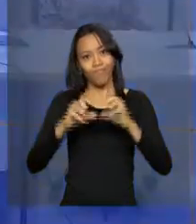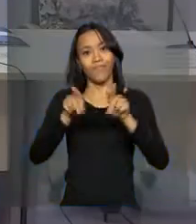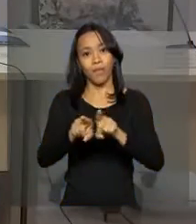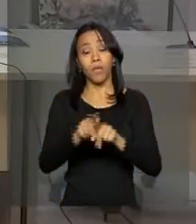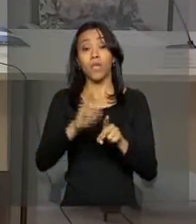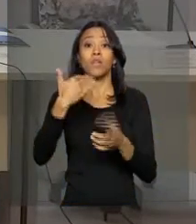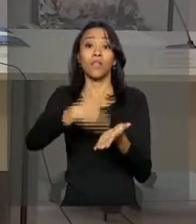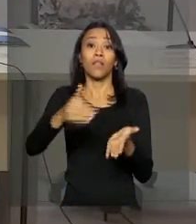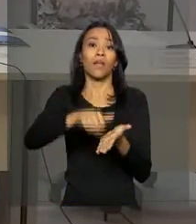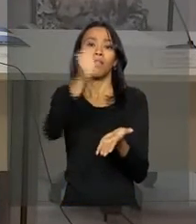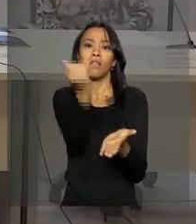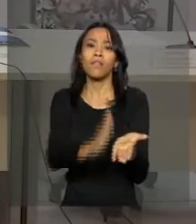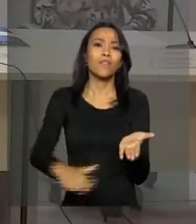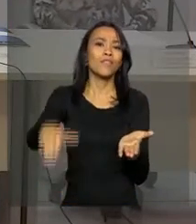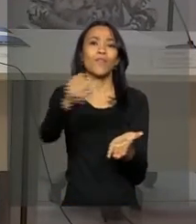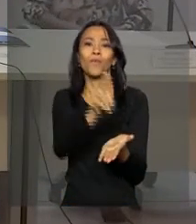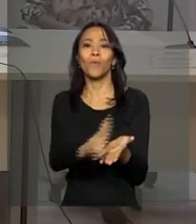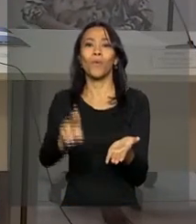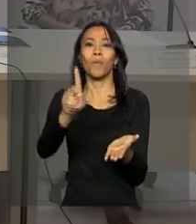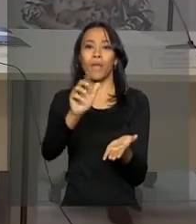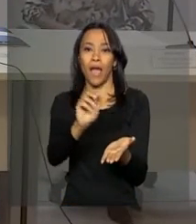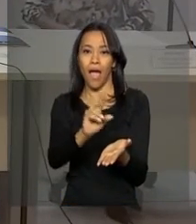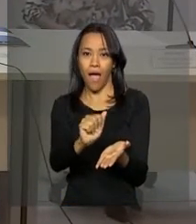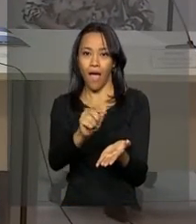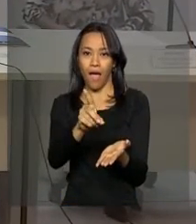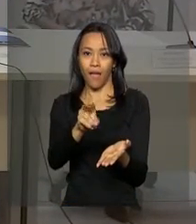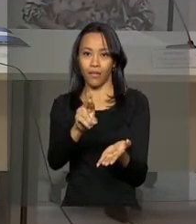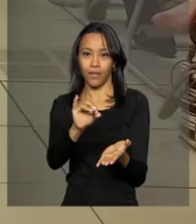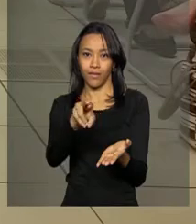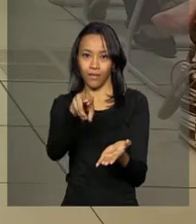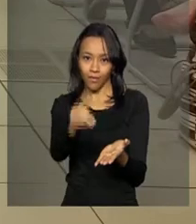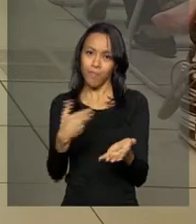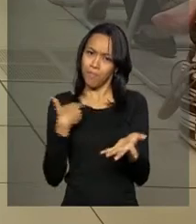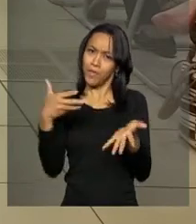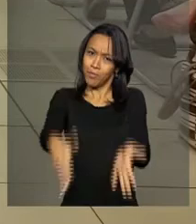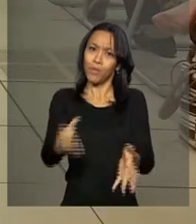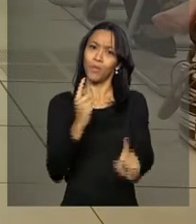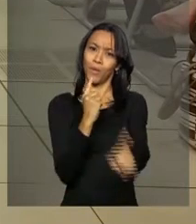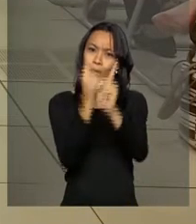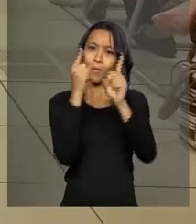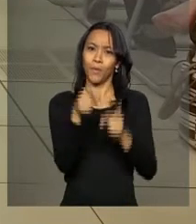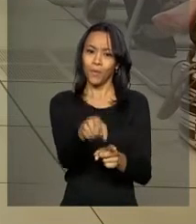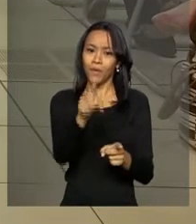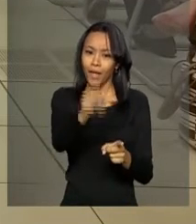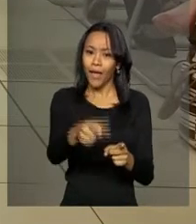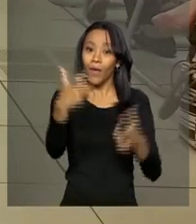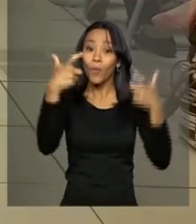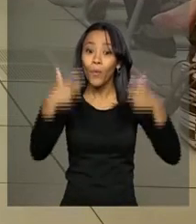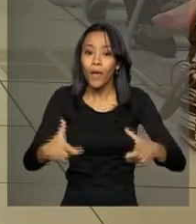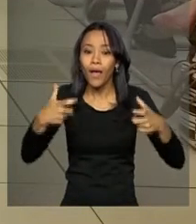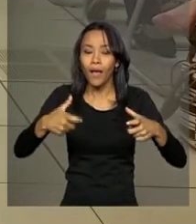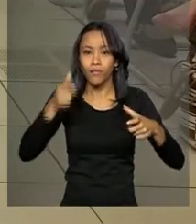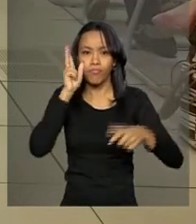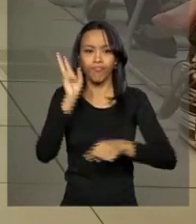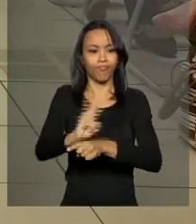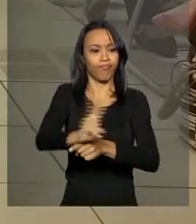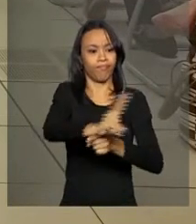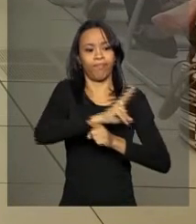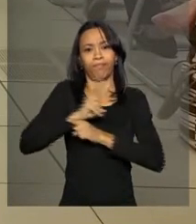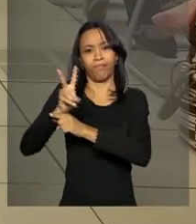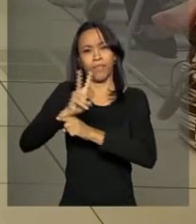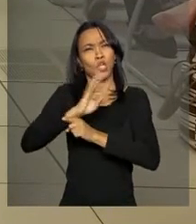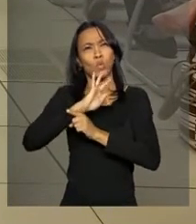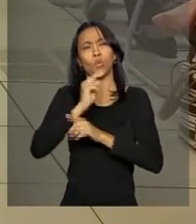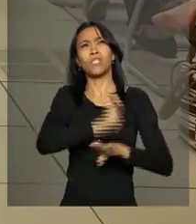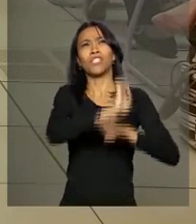secretário nacional de defesa, Adriano Pereira, também participou do encontro que ocorreu na chamada Sala de Situação. Todos os